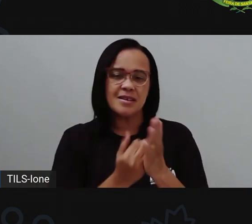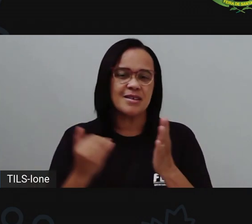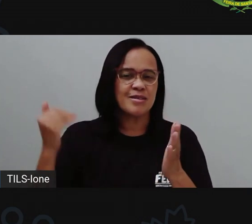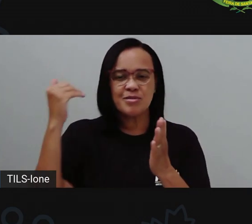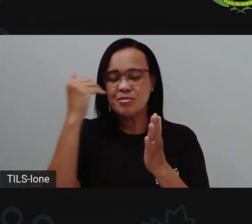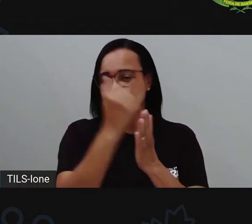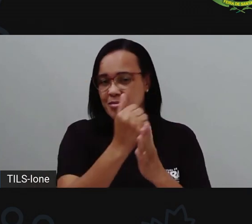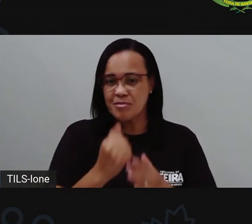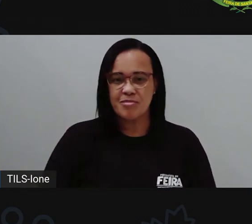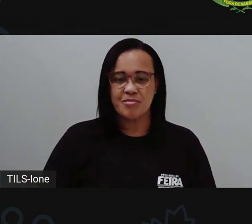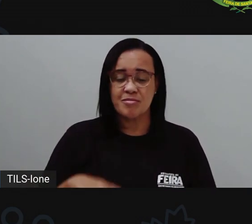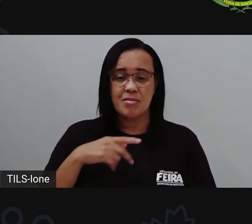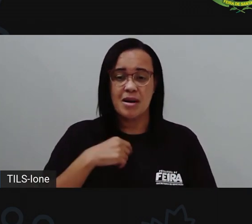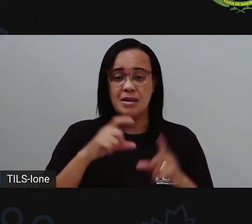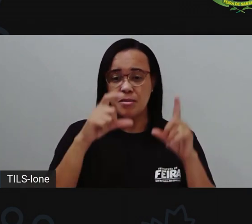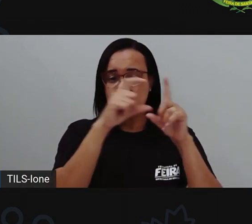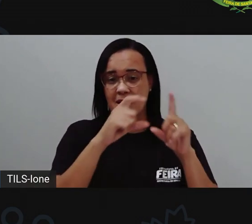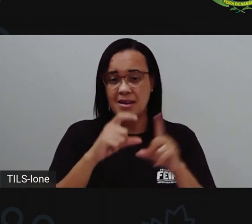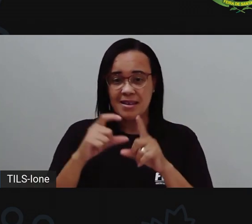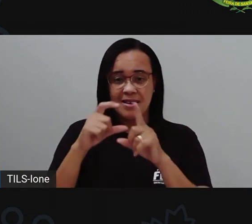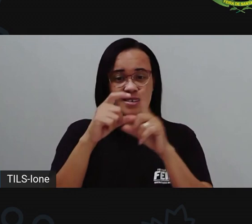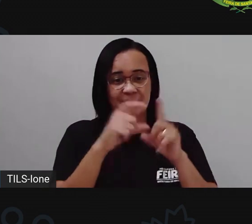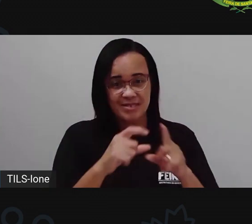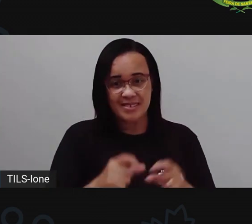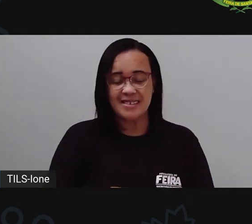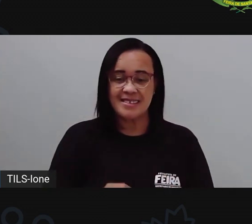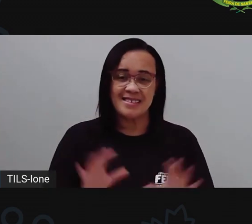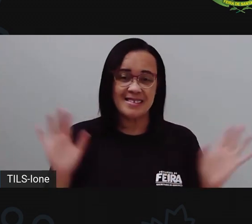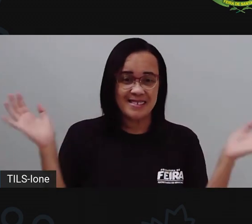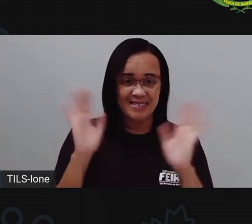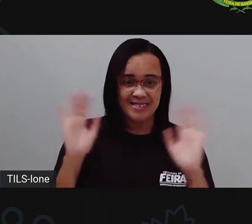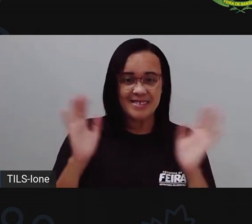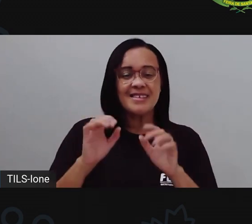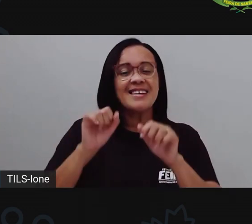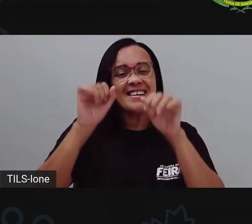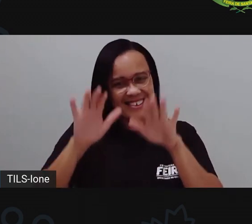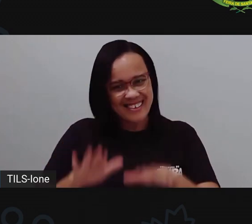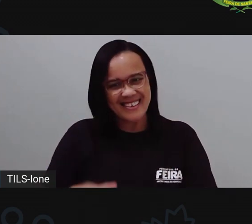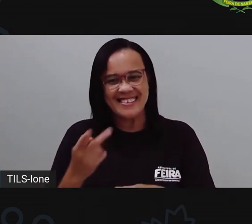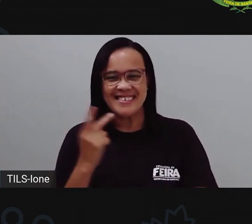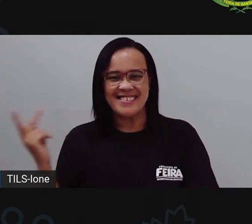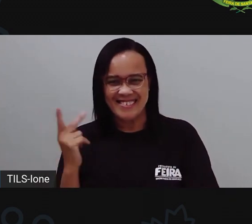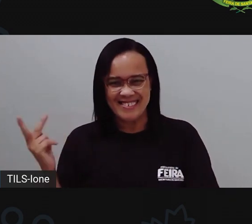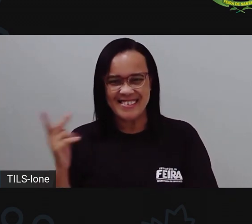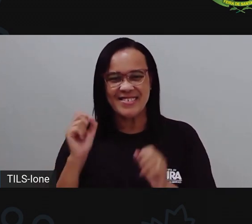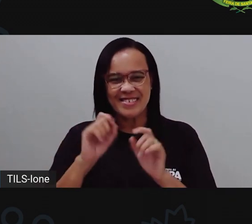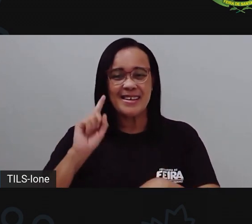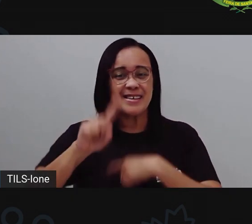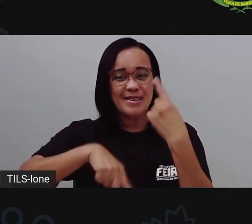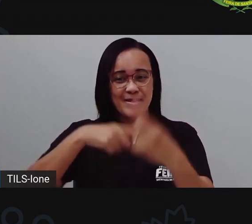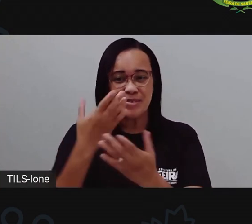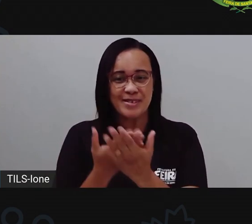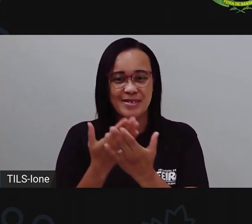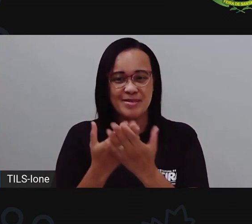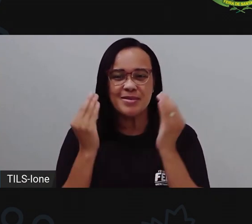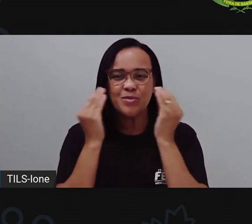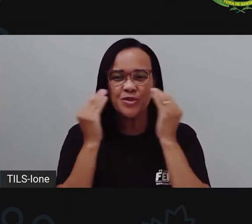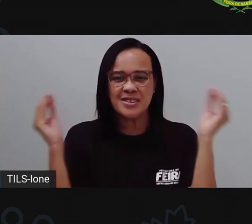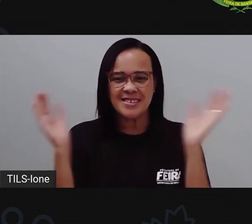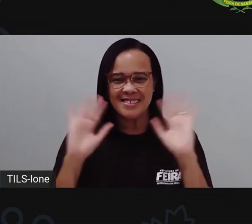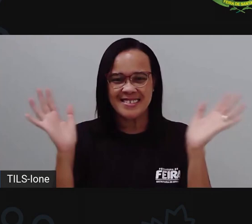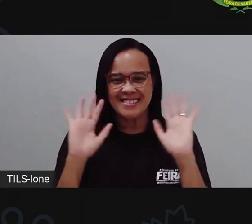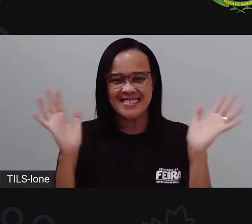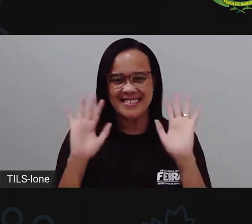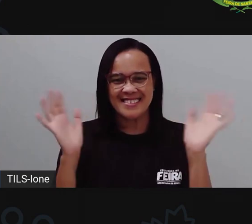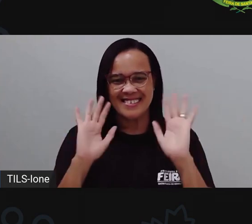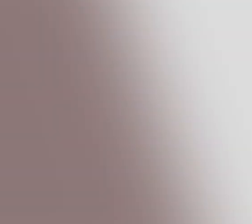certeza que vocês vão amar. Tá joia, gente? A gente vai ficando por aqui, né, Ione? E nós nos vemos na próxima aula. Um beijinho e até mais. Tchau,